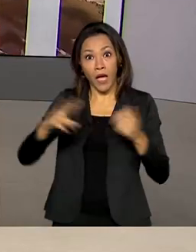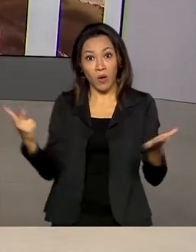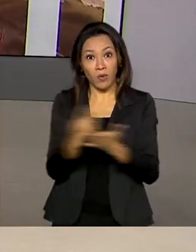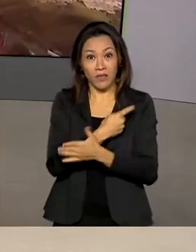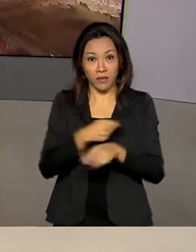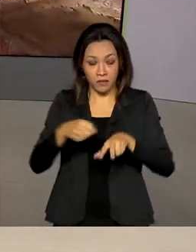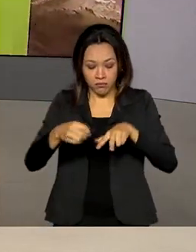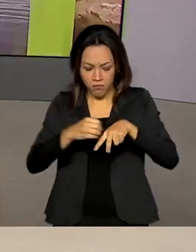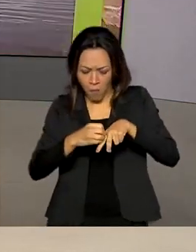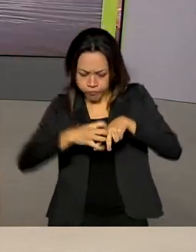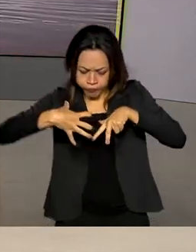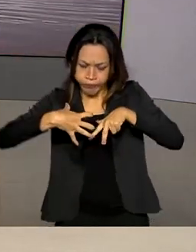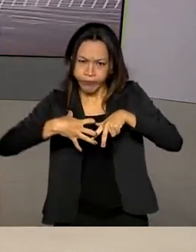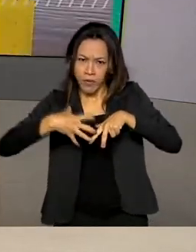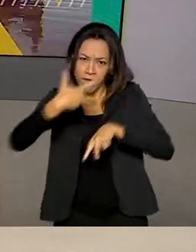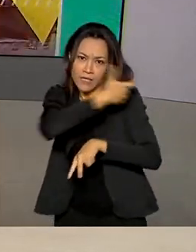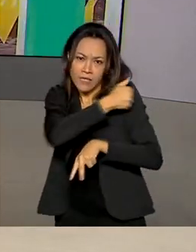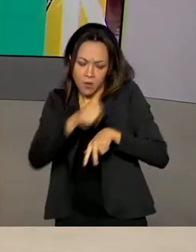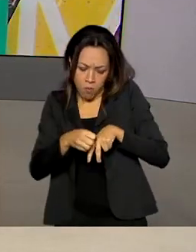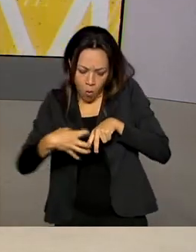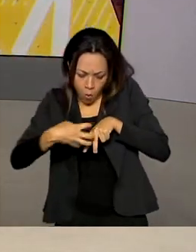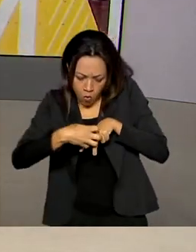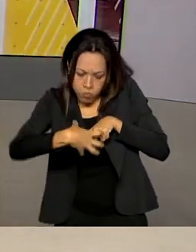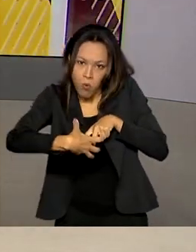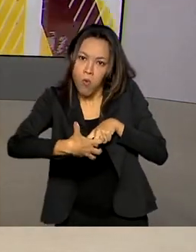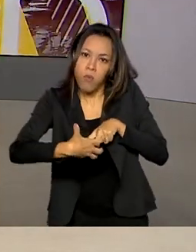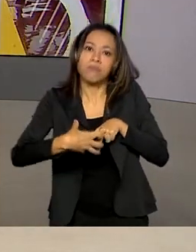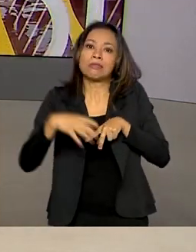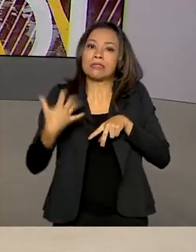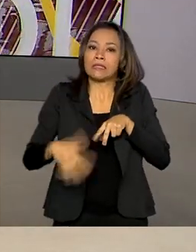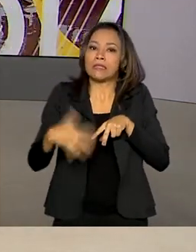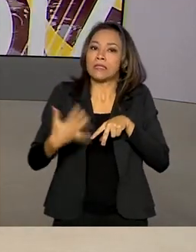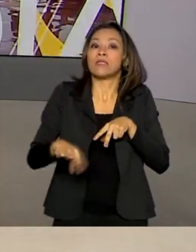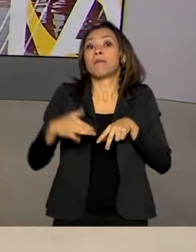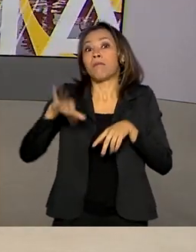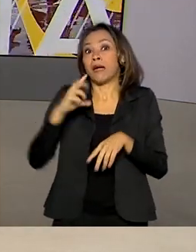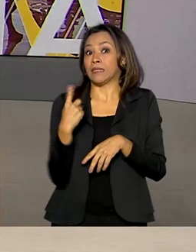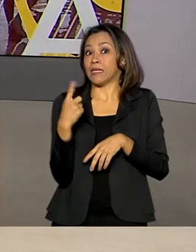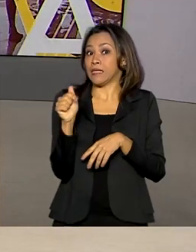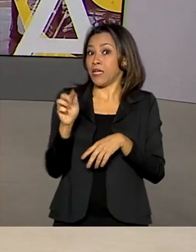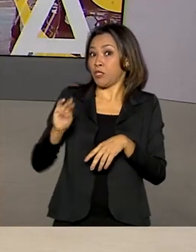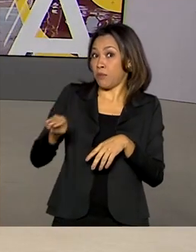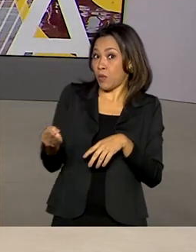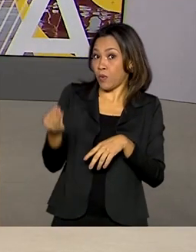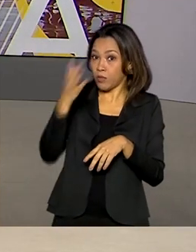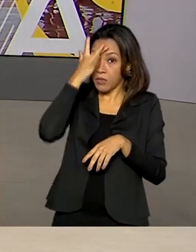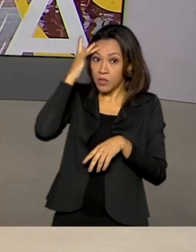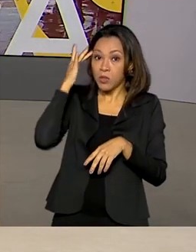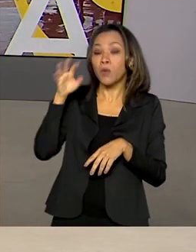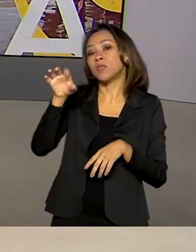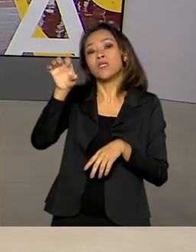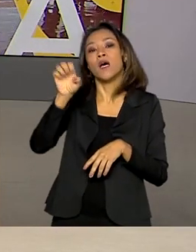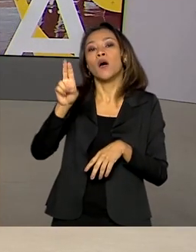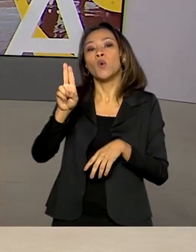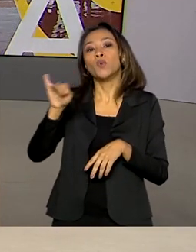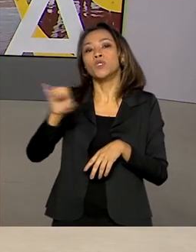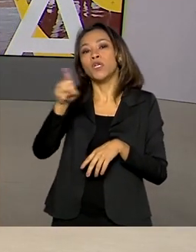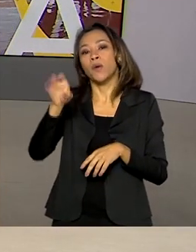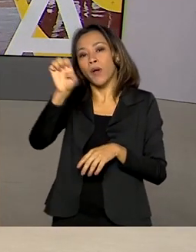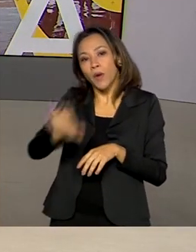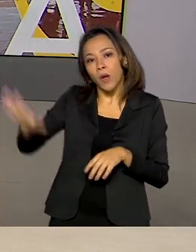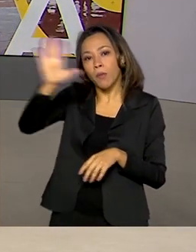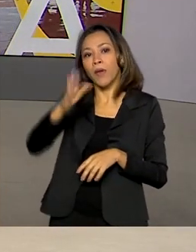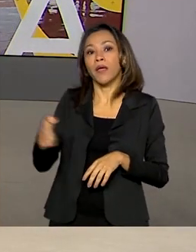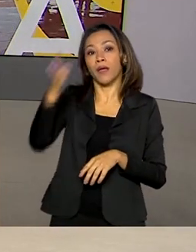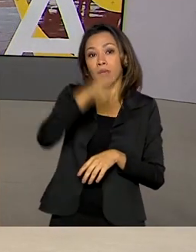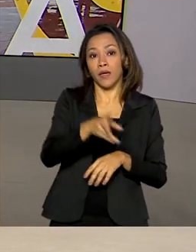pulmonar. De acordo com a Fiocruz, mais de 17 milhões de pessoas da União Europeia e no Reino Unido e cerca de 3